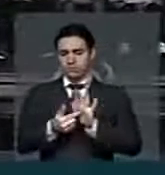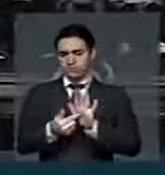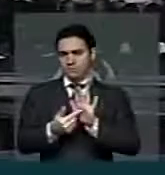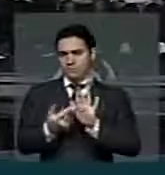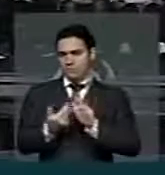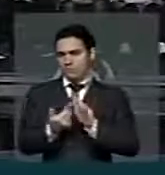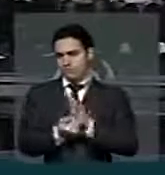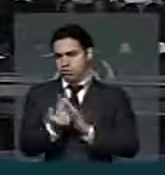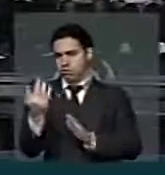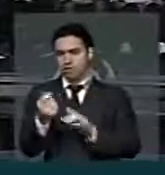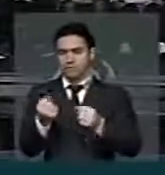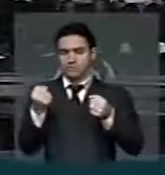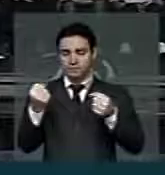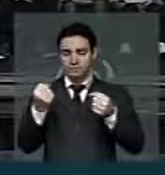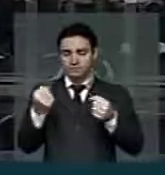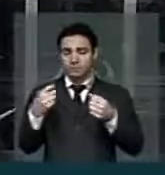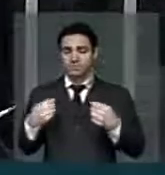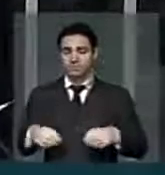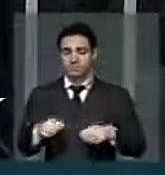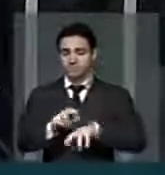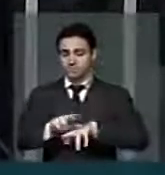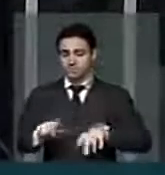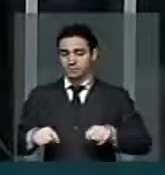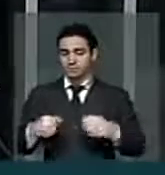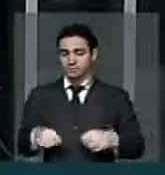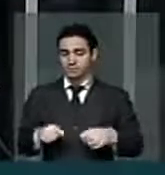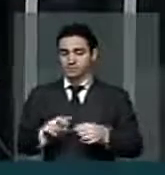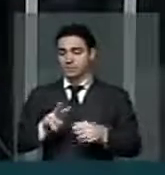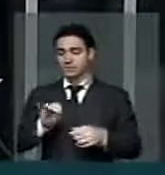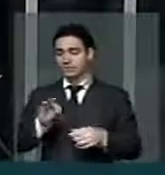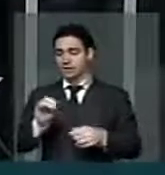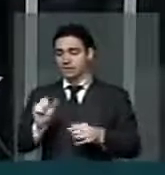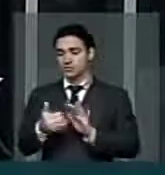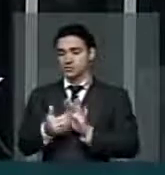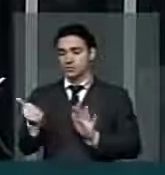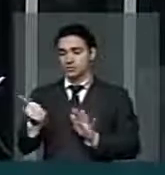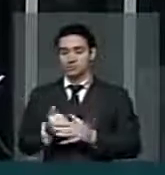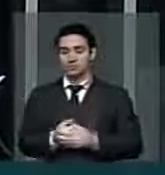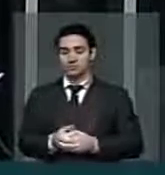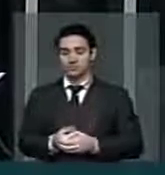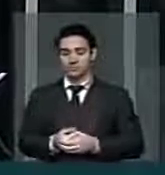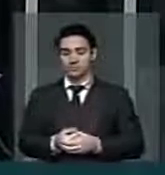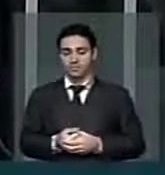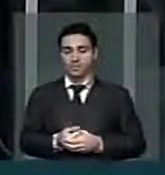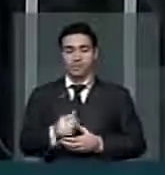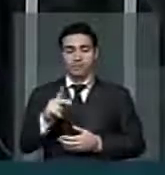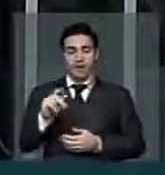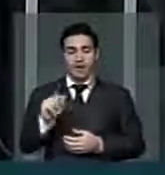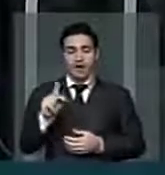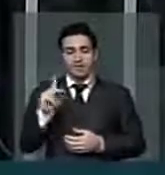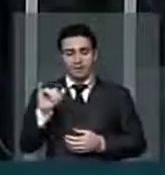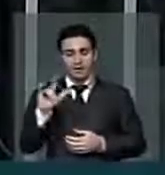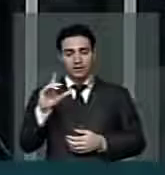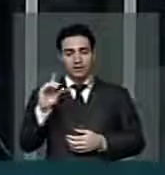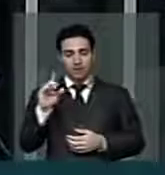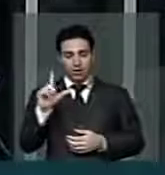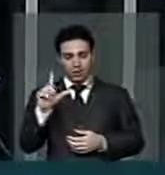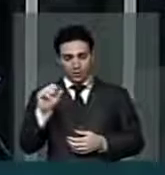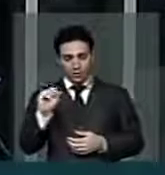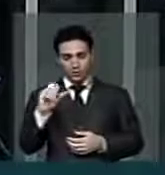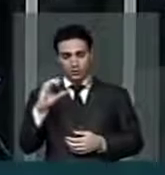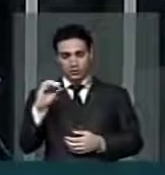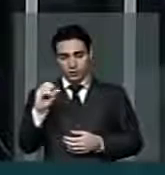de grupos que pediam derrubada de vetos presidenciais. Os palapiloscopistas que realizam